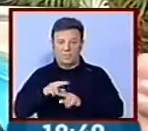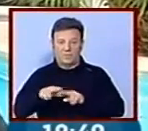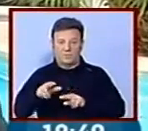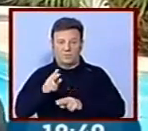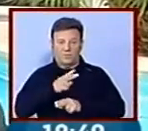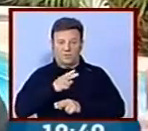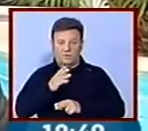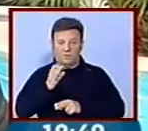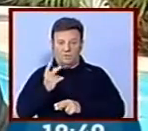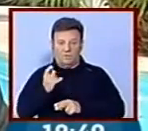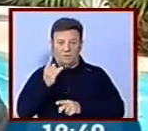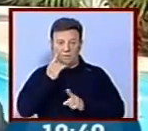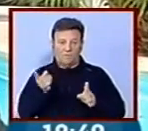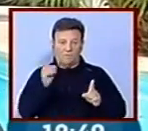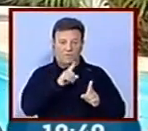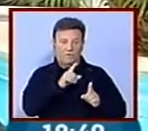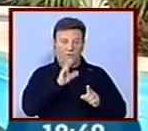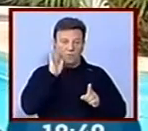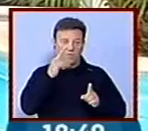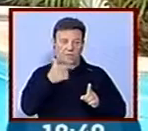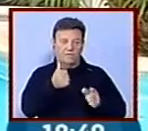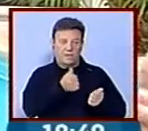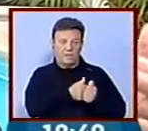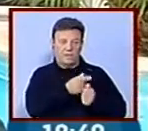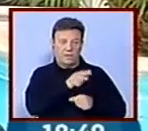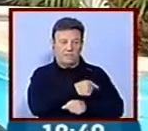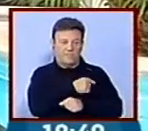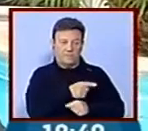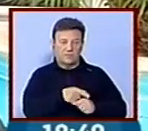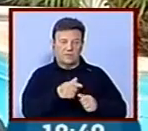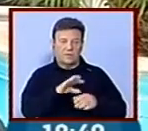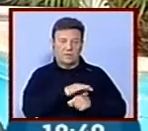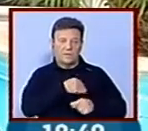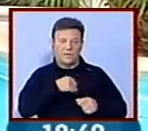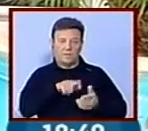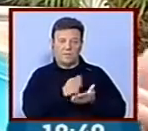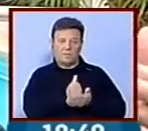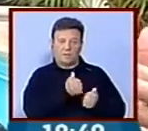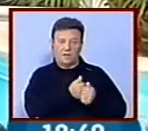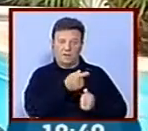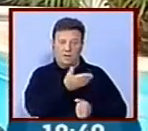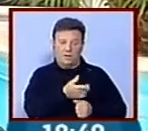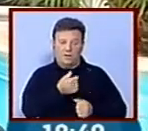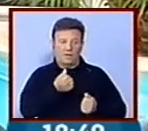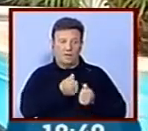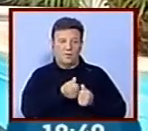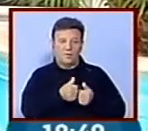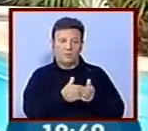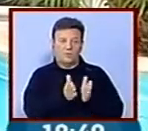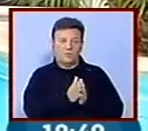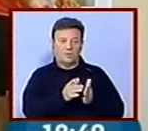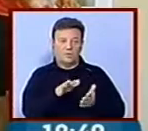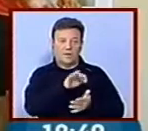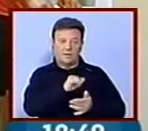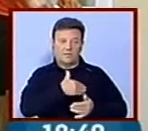e volta ao hotel onde também tem acompanhamento da enfermagem, acompanhamento médico permanente, acompanhamento de todo o tipo